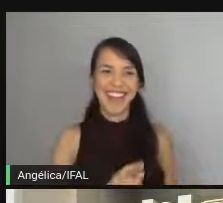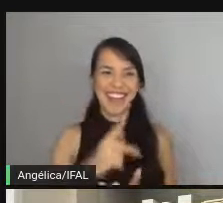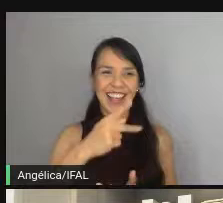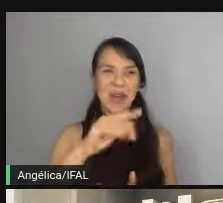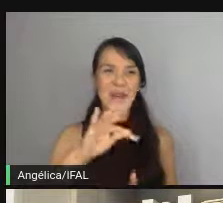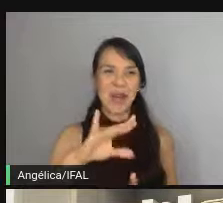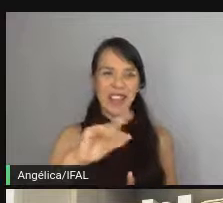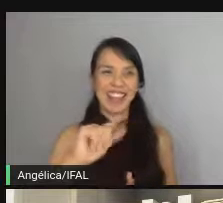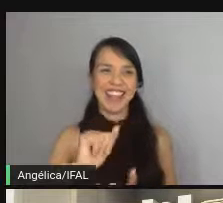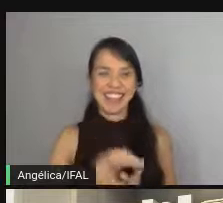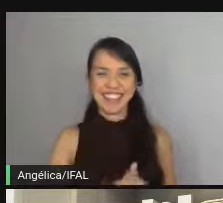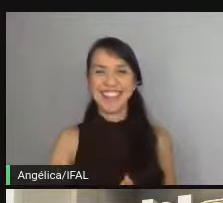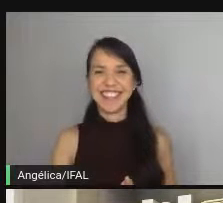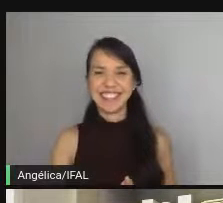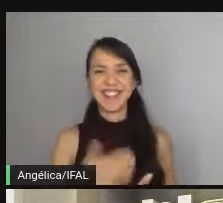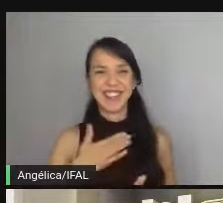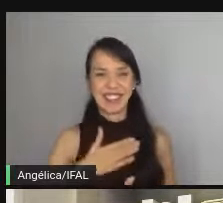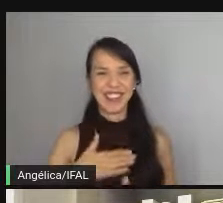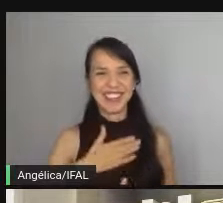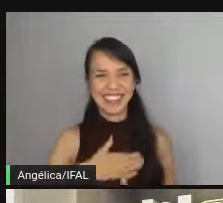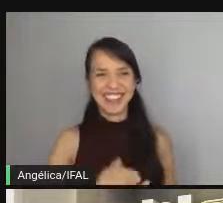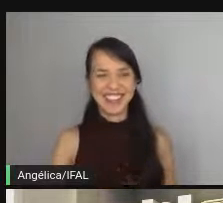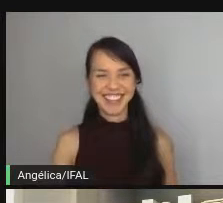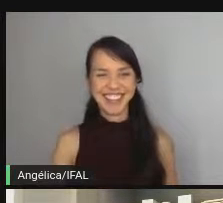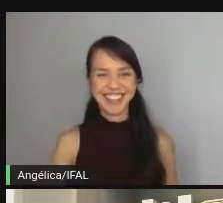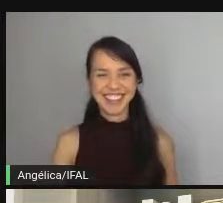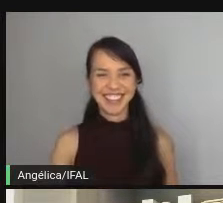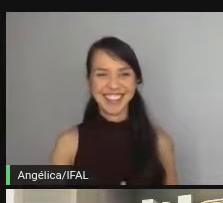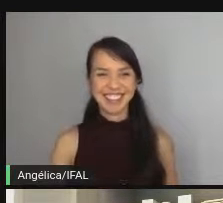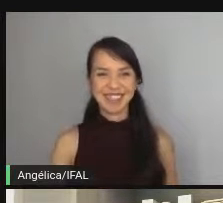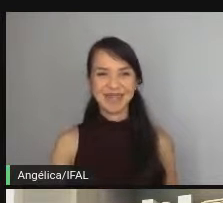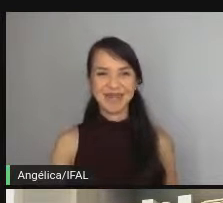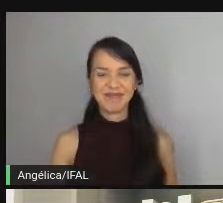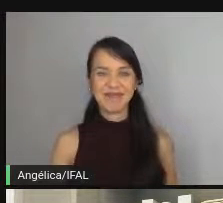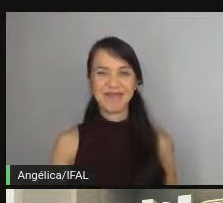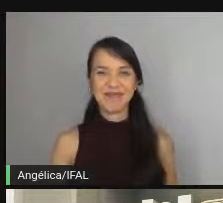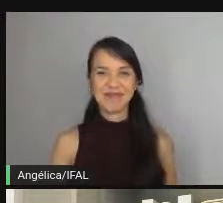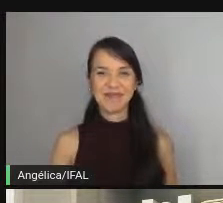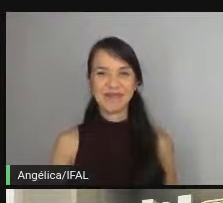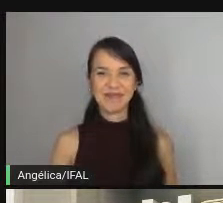exatamente gostei gostei é isso aí galera bota o fogão